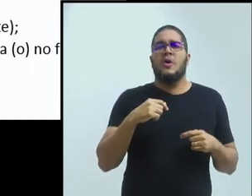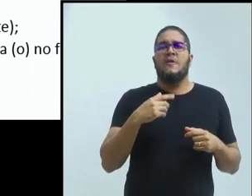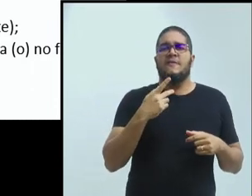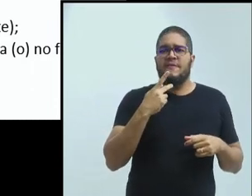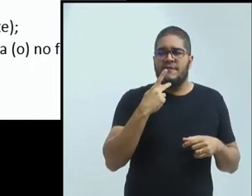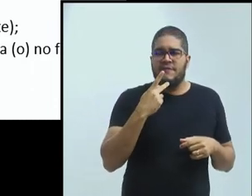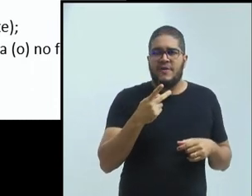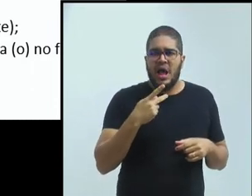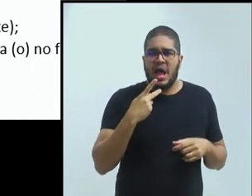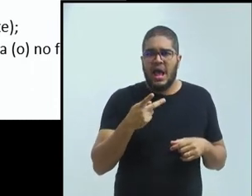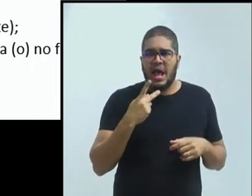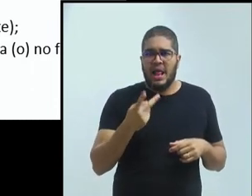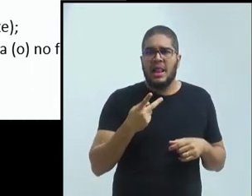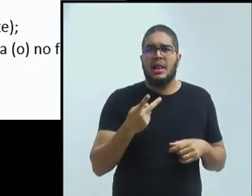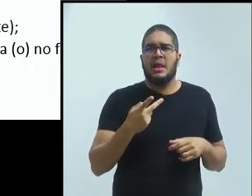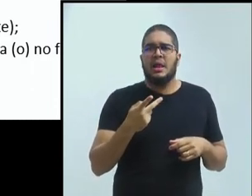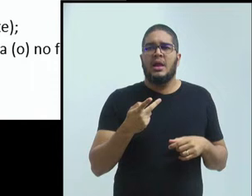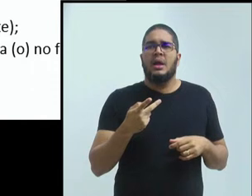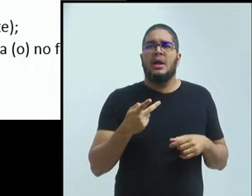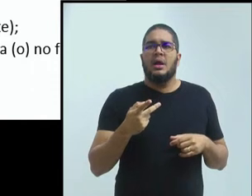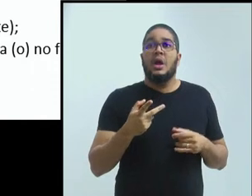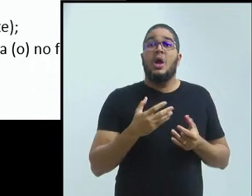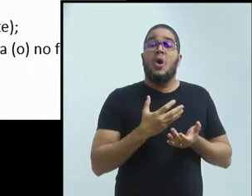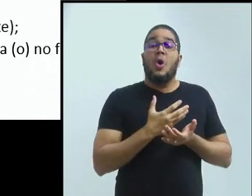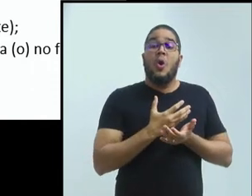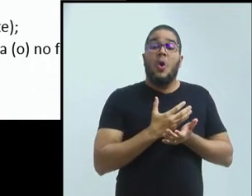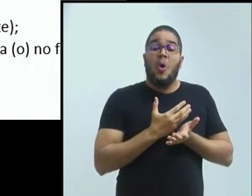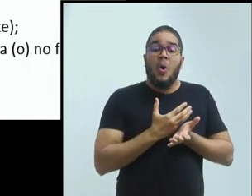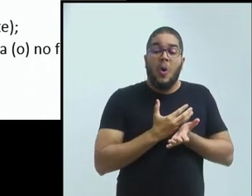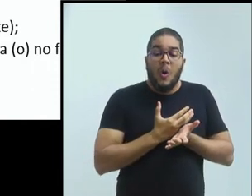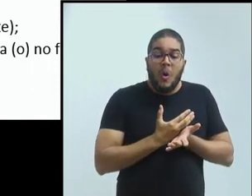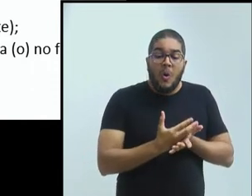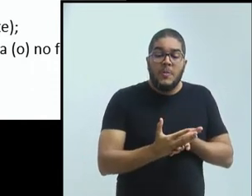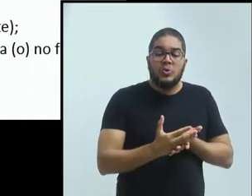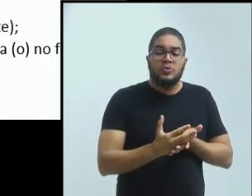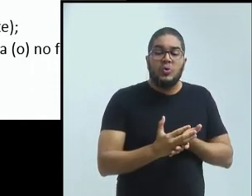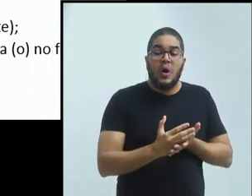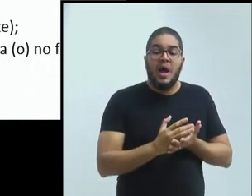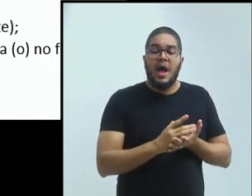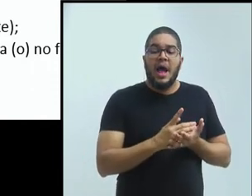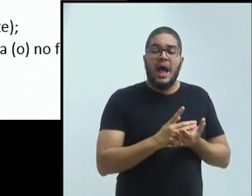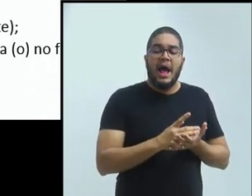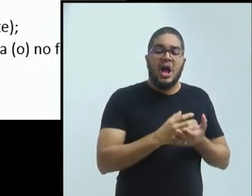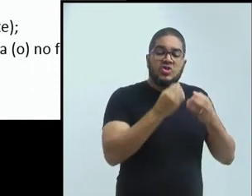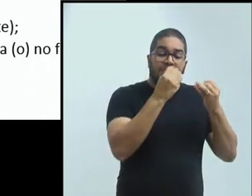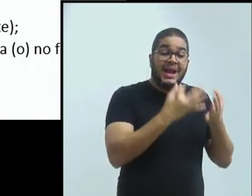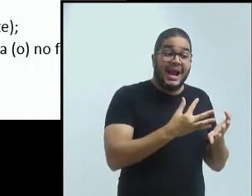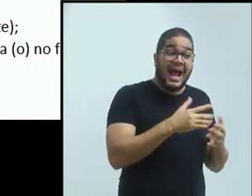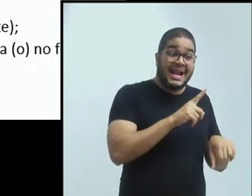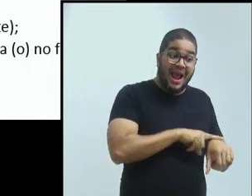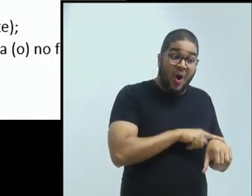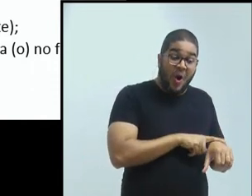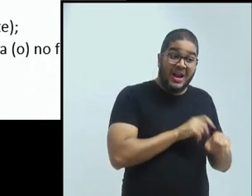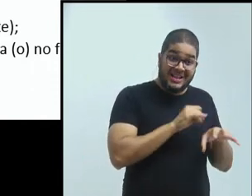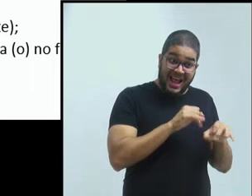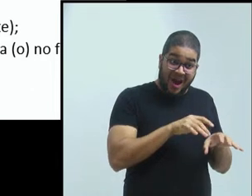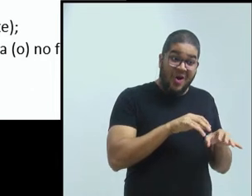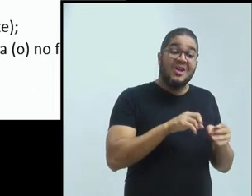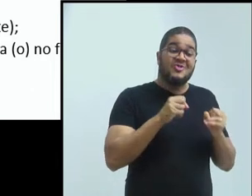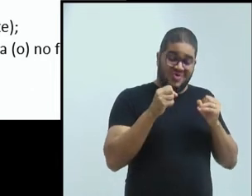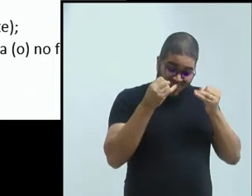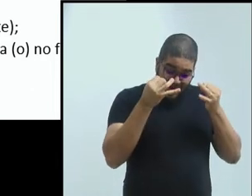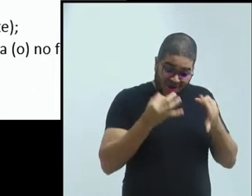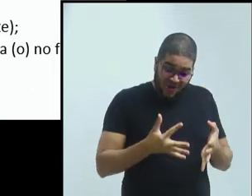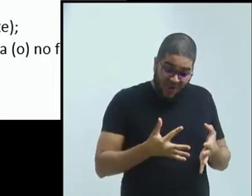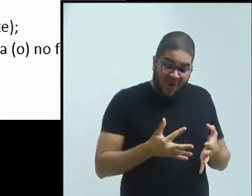e explicar as diferenças das duas línguas, porque ela falava as duas por alguma razão e a Luzia ali registrou tudo. Então,